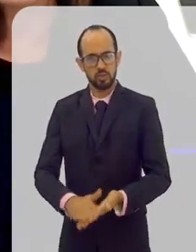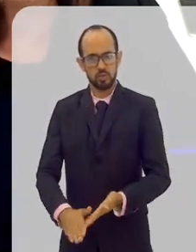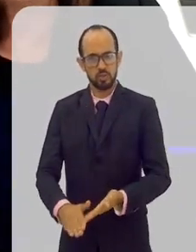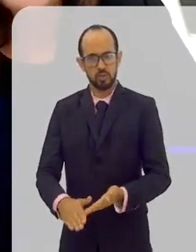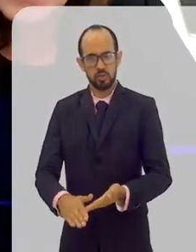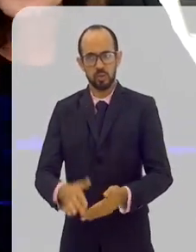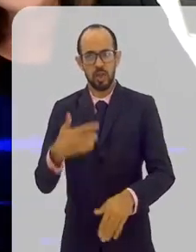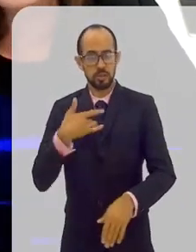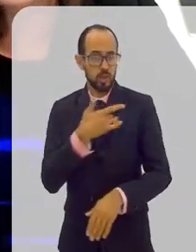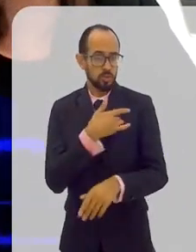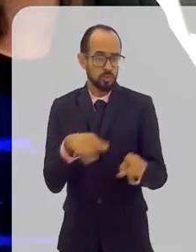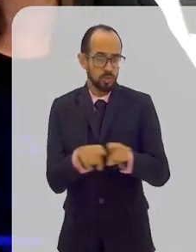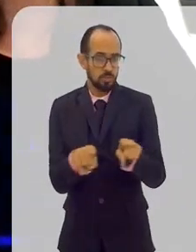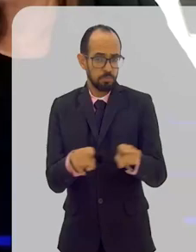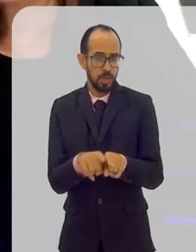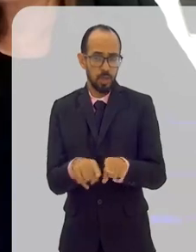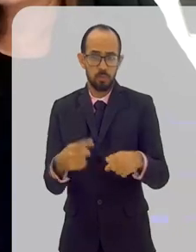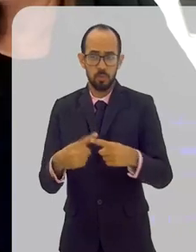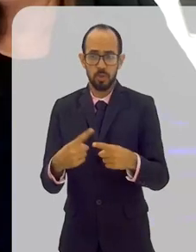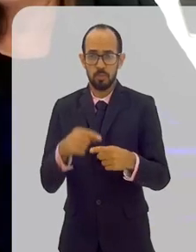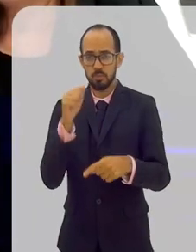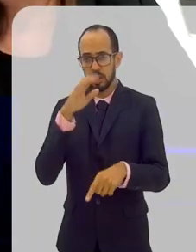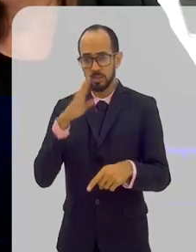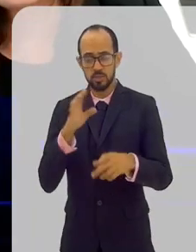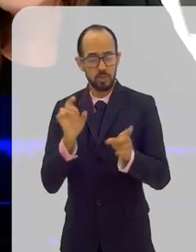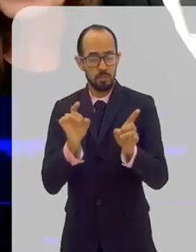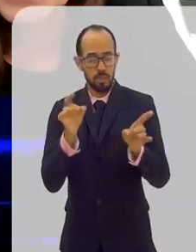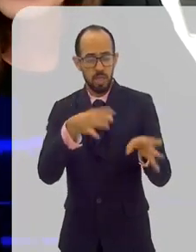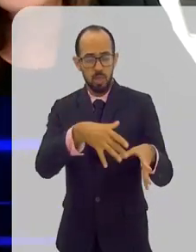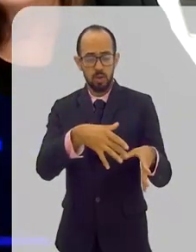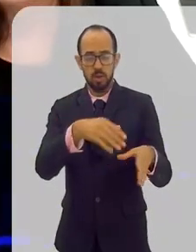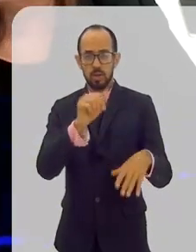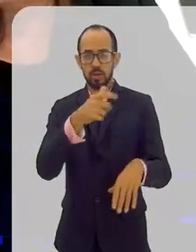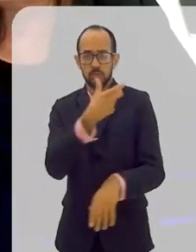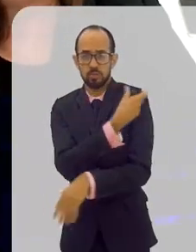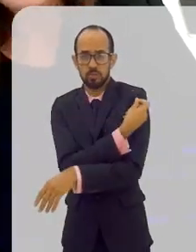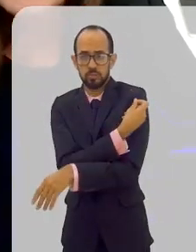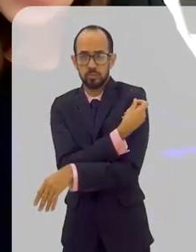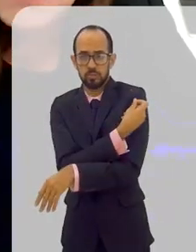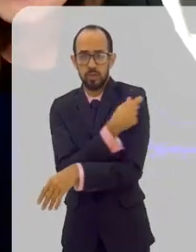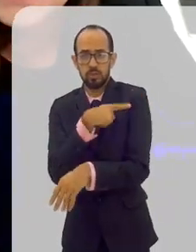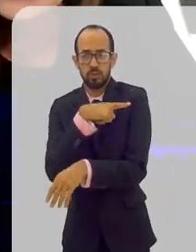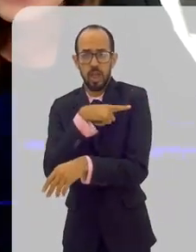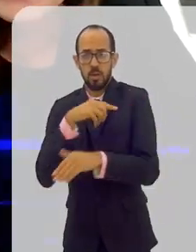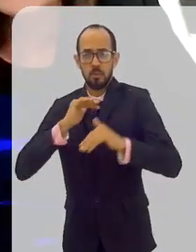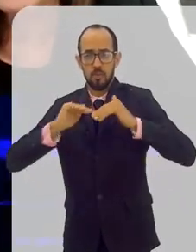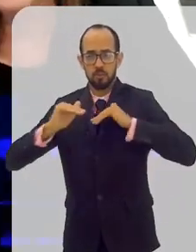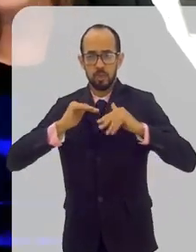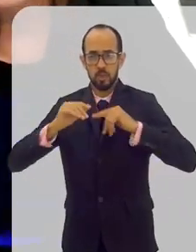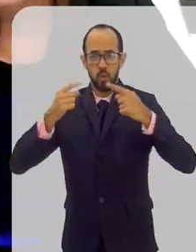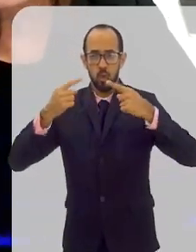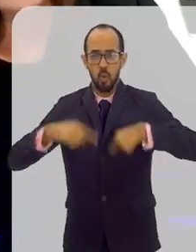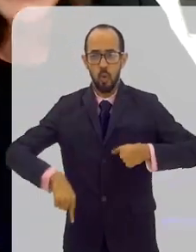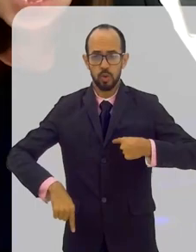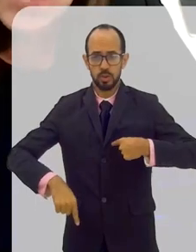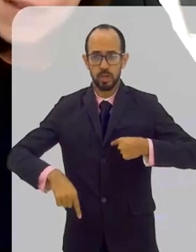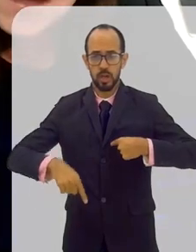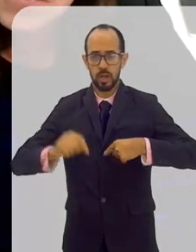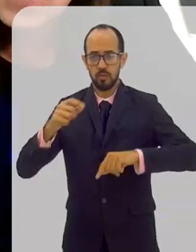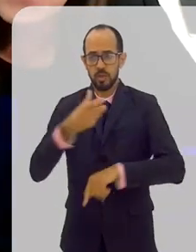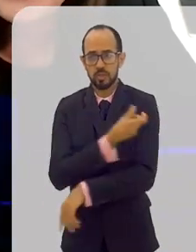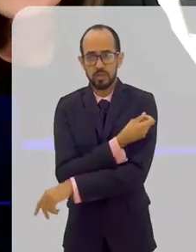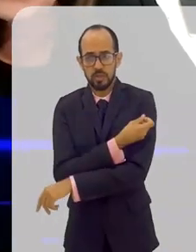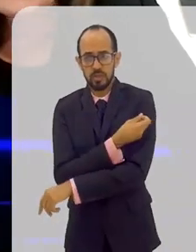o Brasil abandonar o Programa Nacional de Imunização. Nós vemos hoje um movimento anti-vacinas no Brasil, que é um